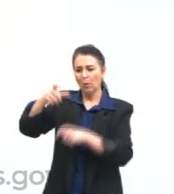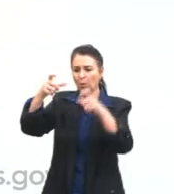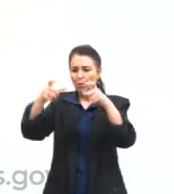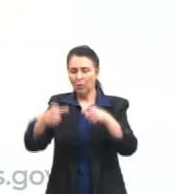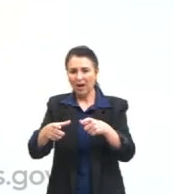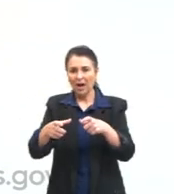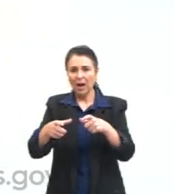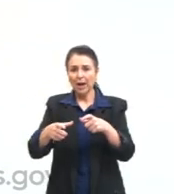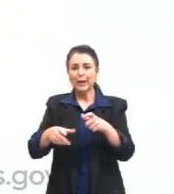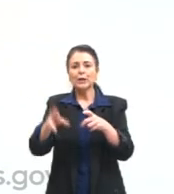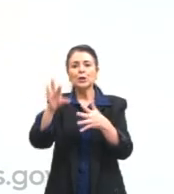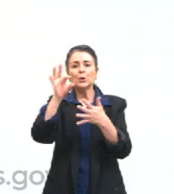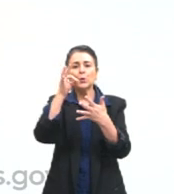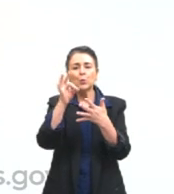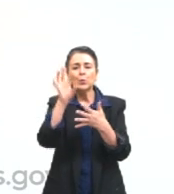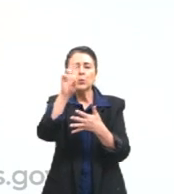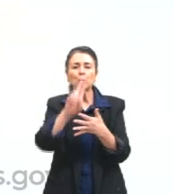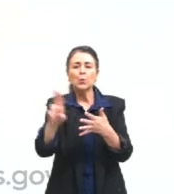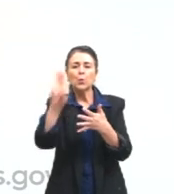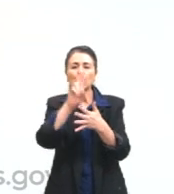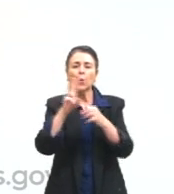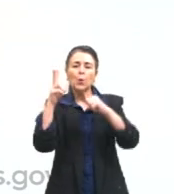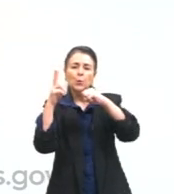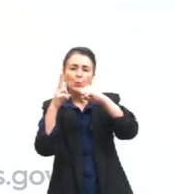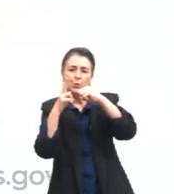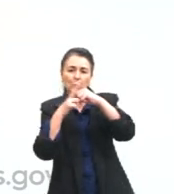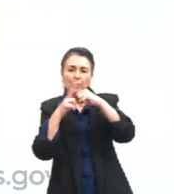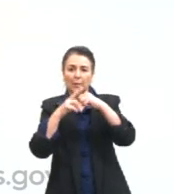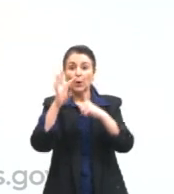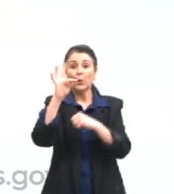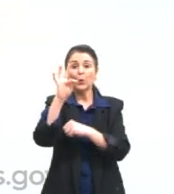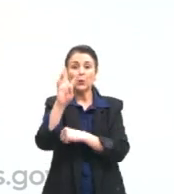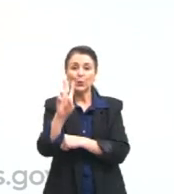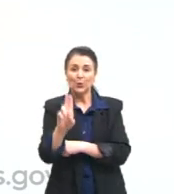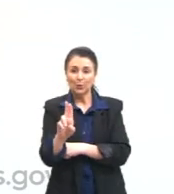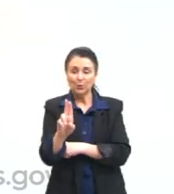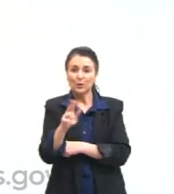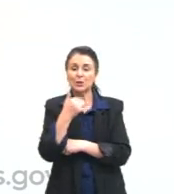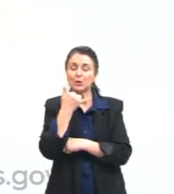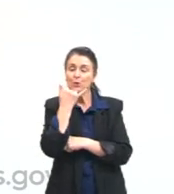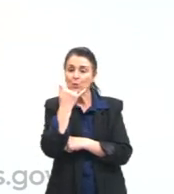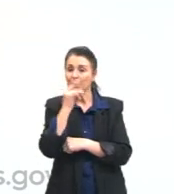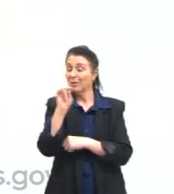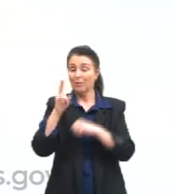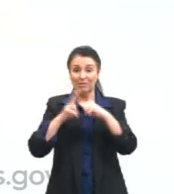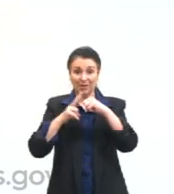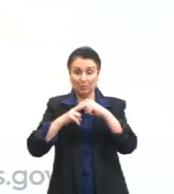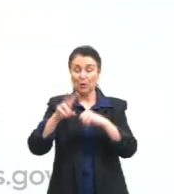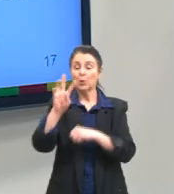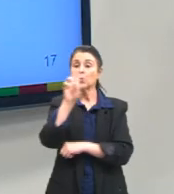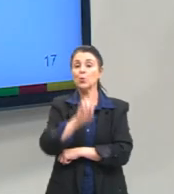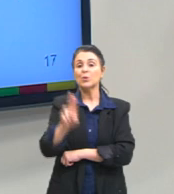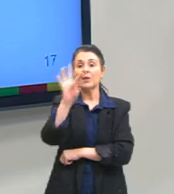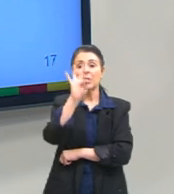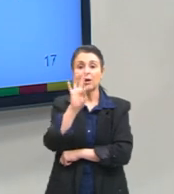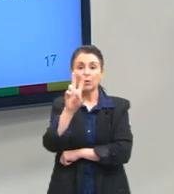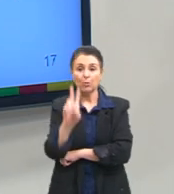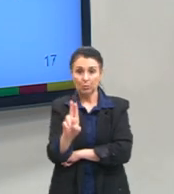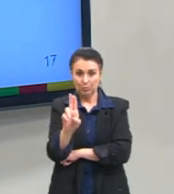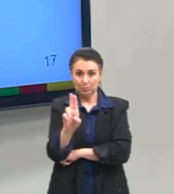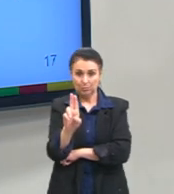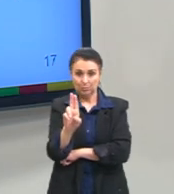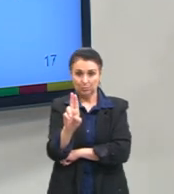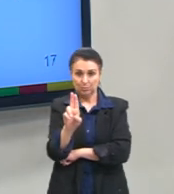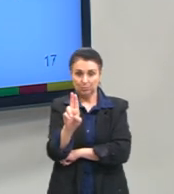conjuga, assim como aqui no Rio Grande do Sul, o tu, de maneira... A gente usa o tu para conjugar os verbos.